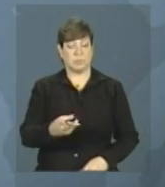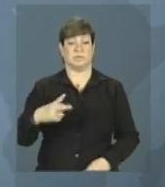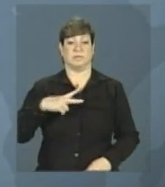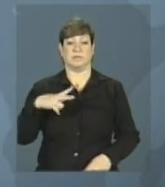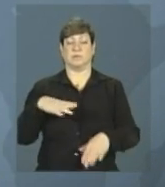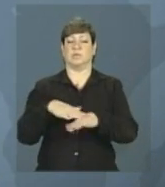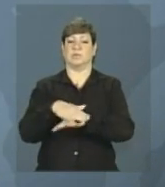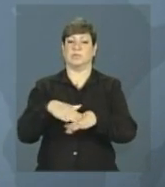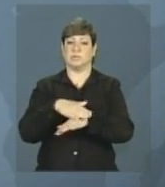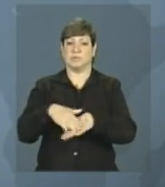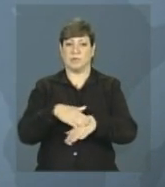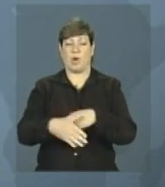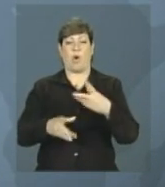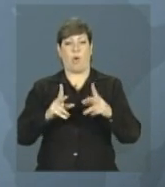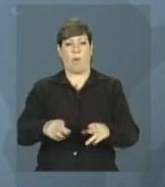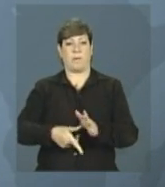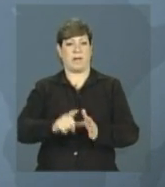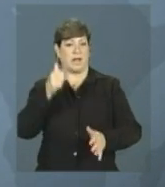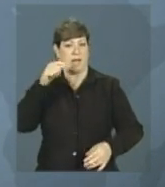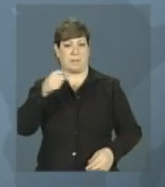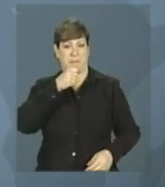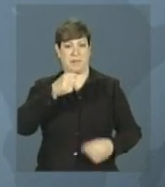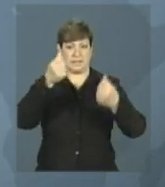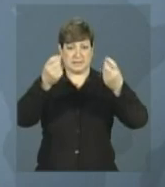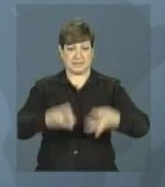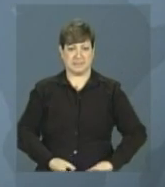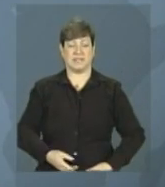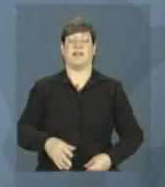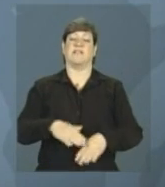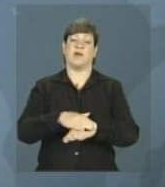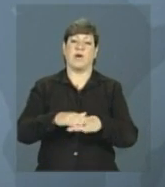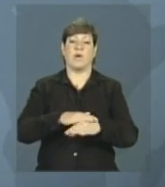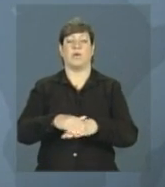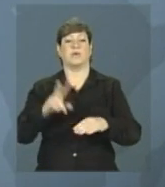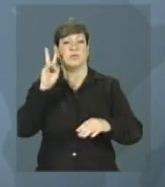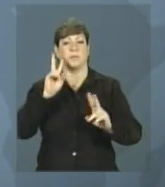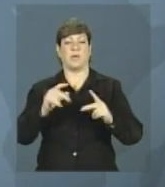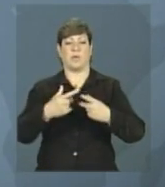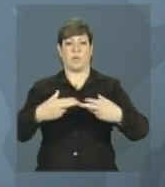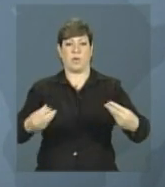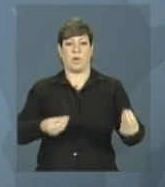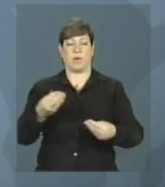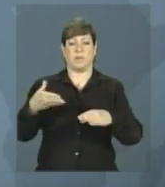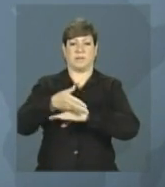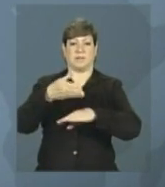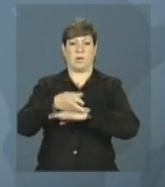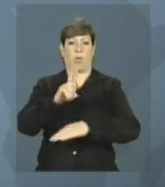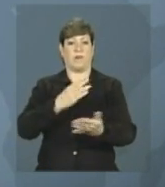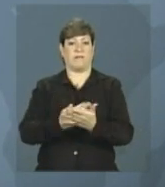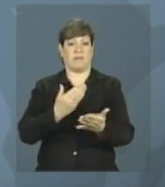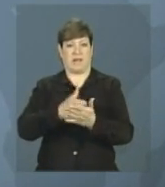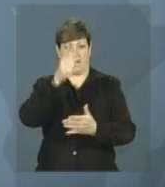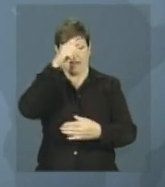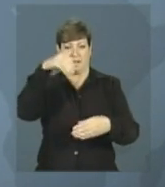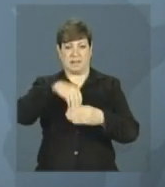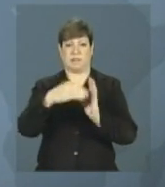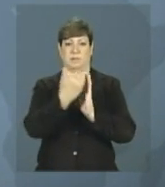duas devem ter um encontro privado, como disse Ana Gabriela, em que devem ser discutidas a participação das universidades alemães no programa